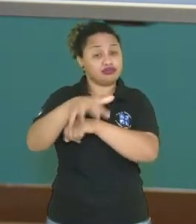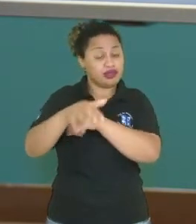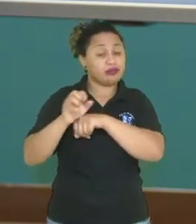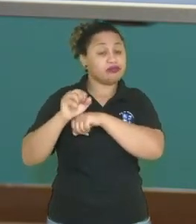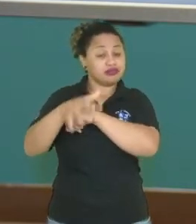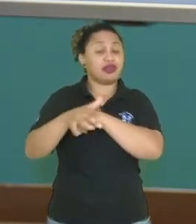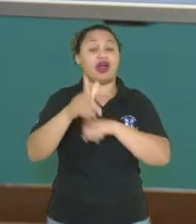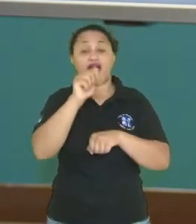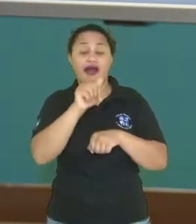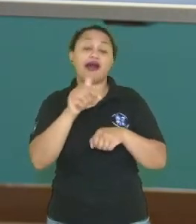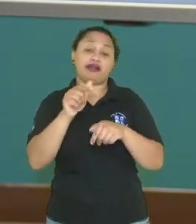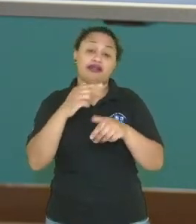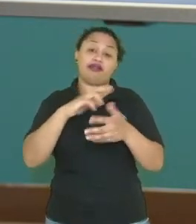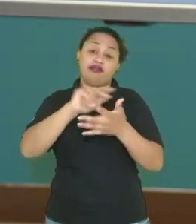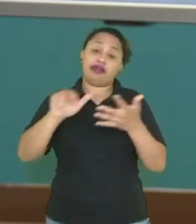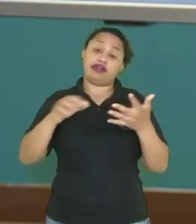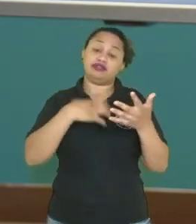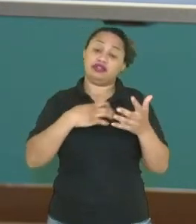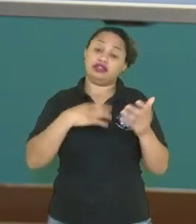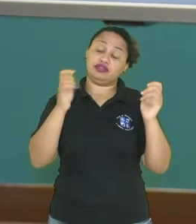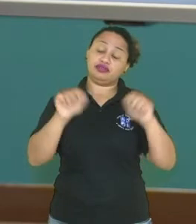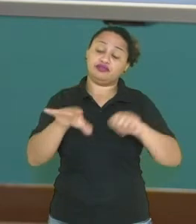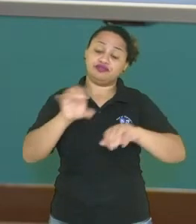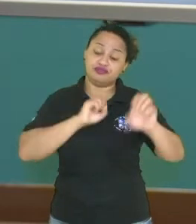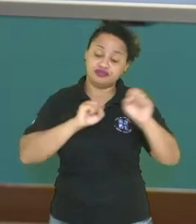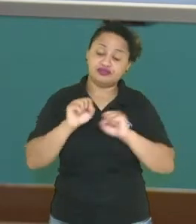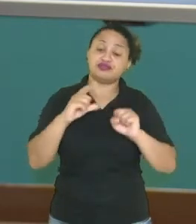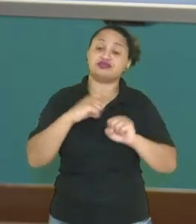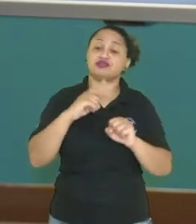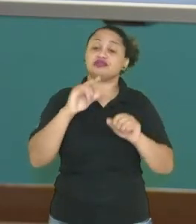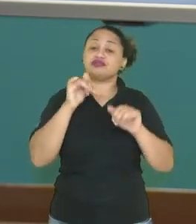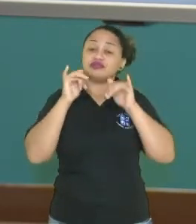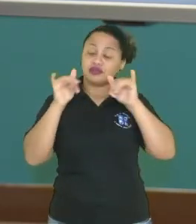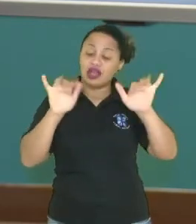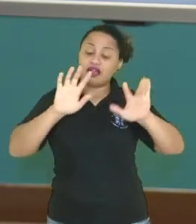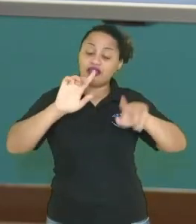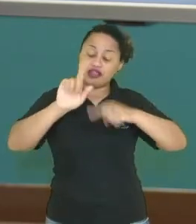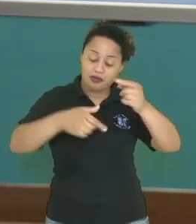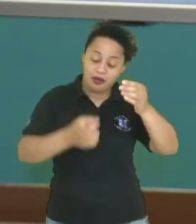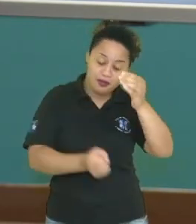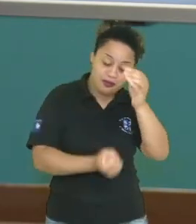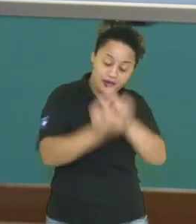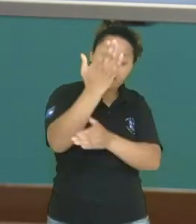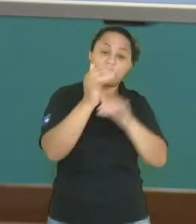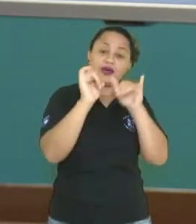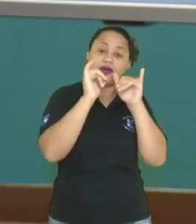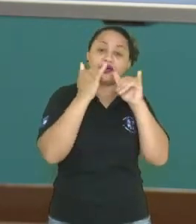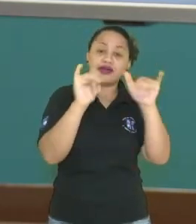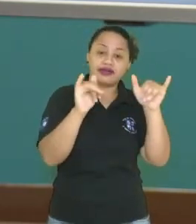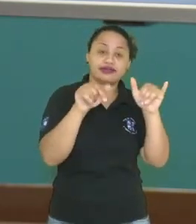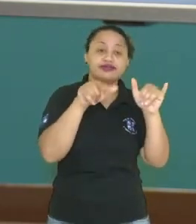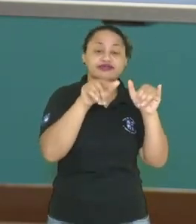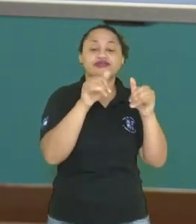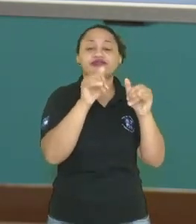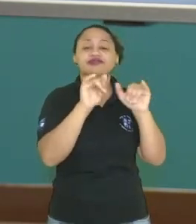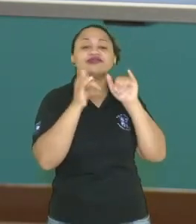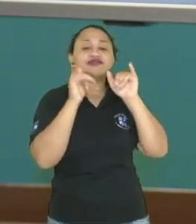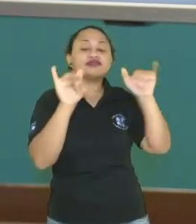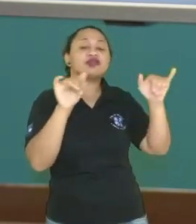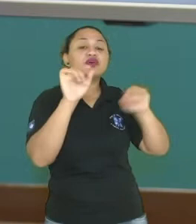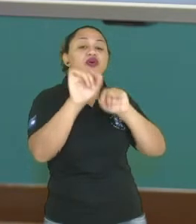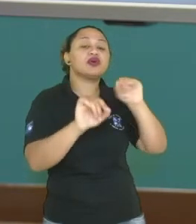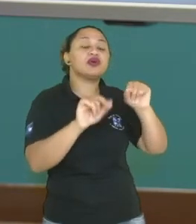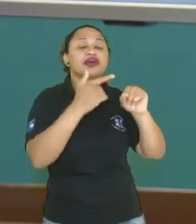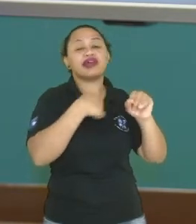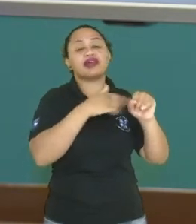que a gente pode obter energia. Muito bem, depois de produzida, essa energia, ela é